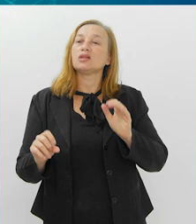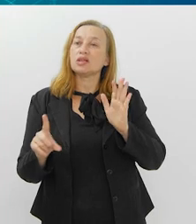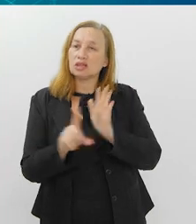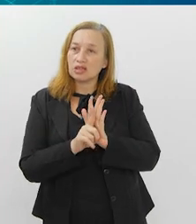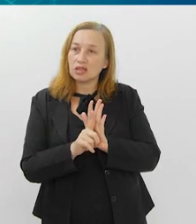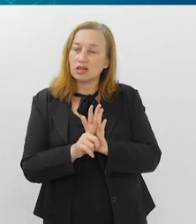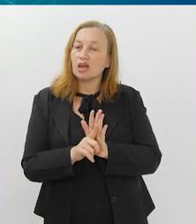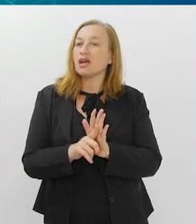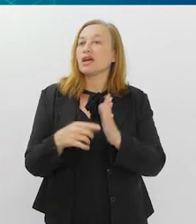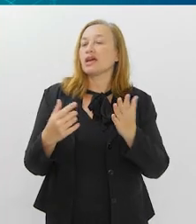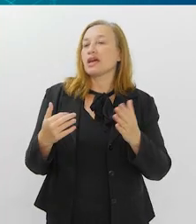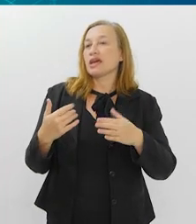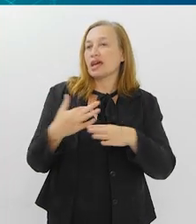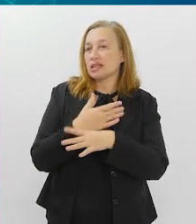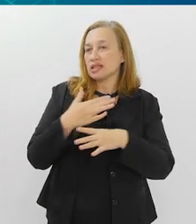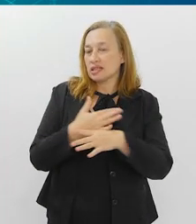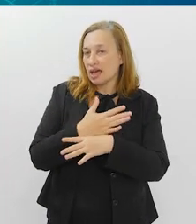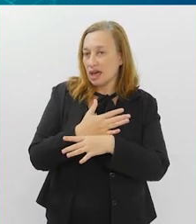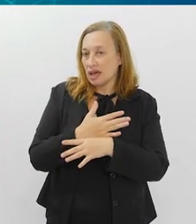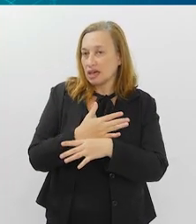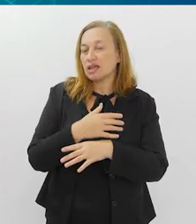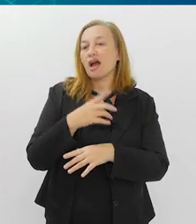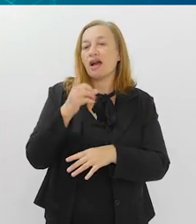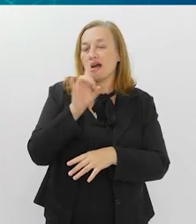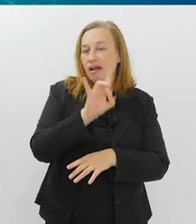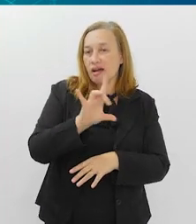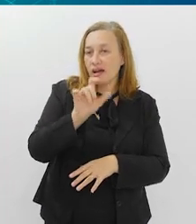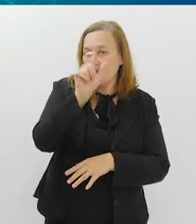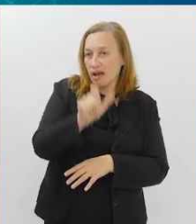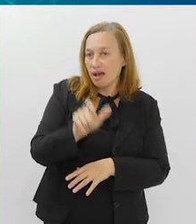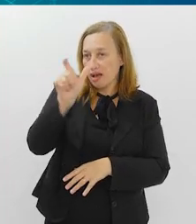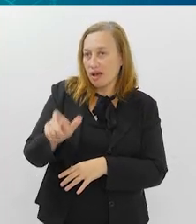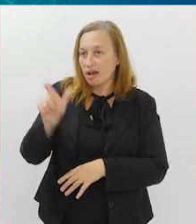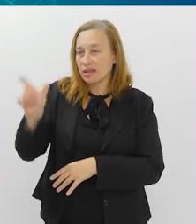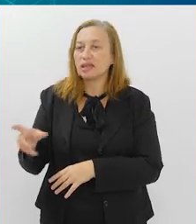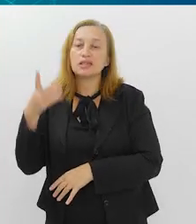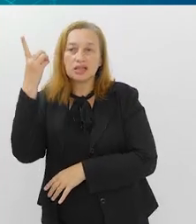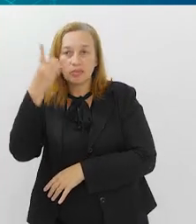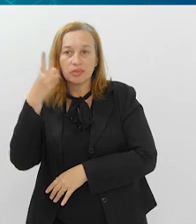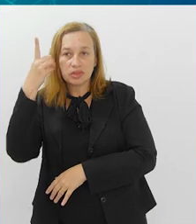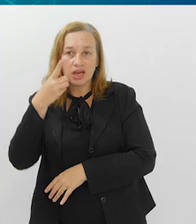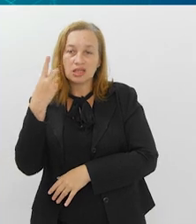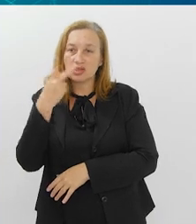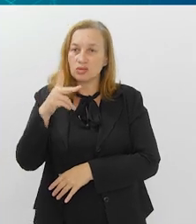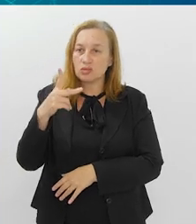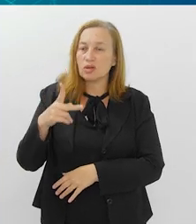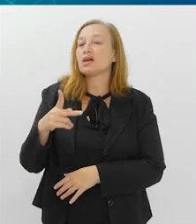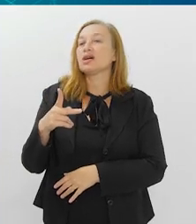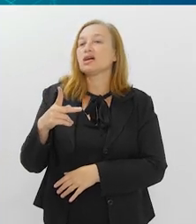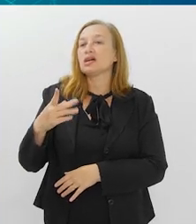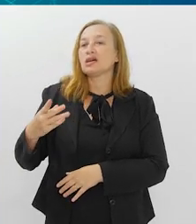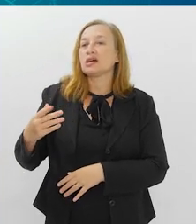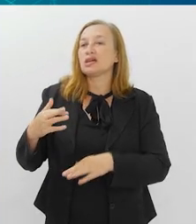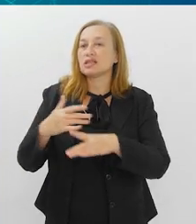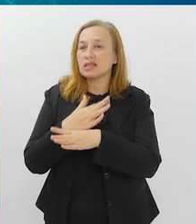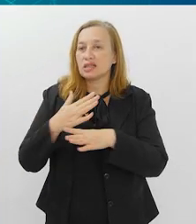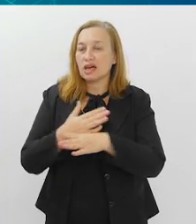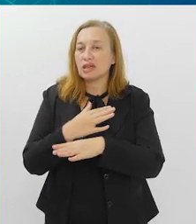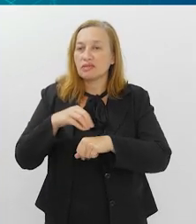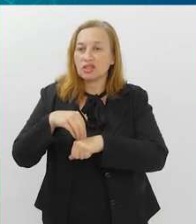que as cidades possam, cada deputado relacionado sua cidade, possa fazer uma indicação